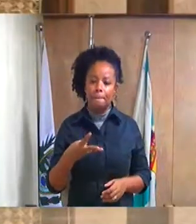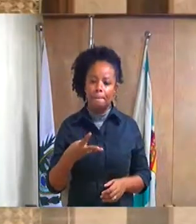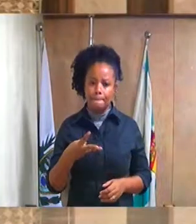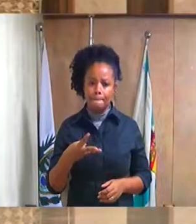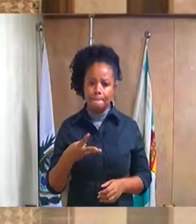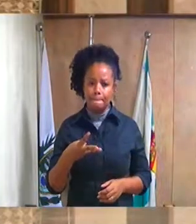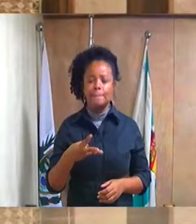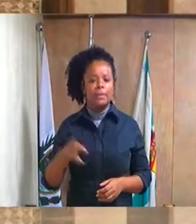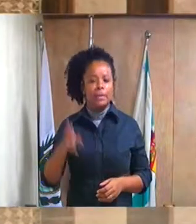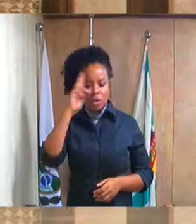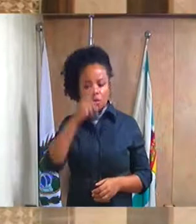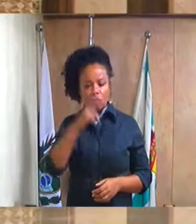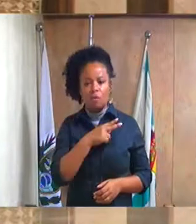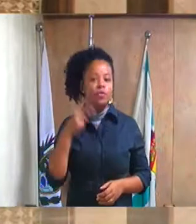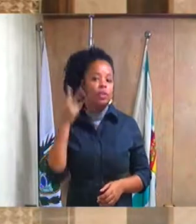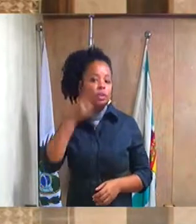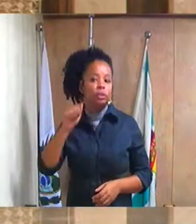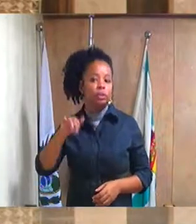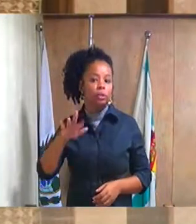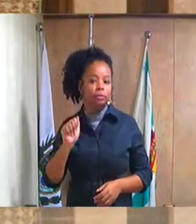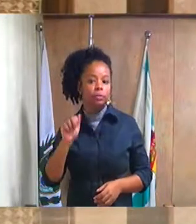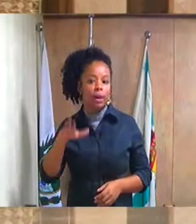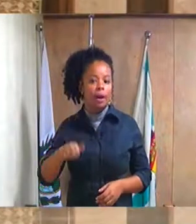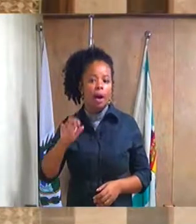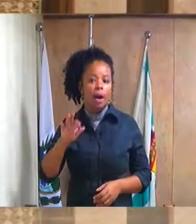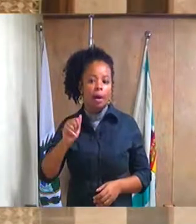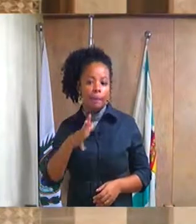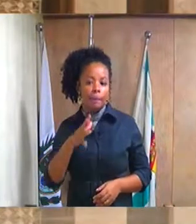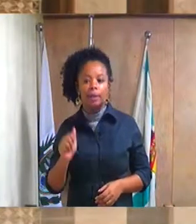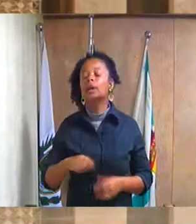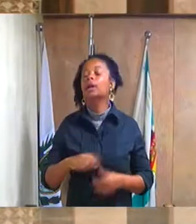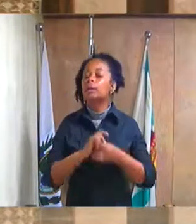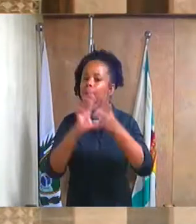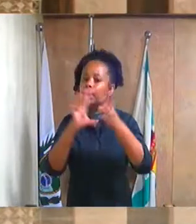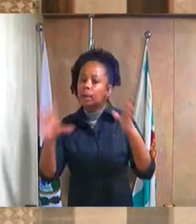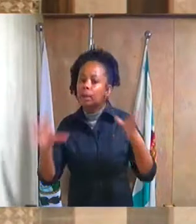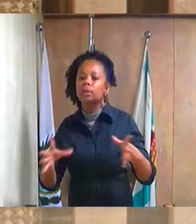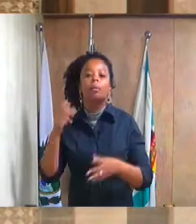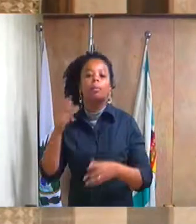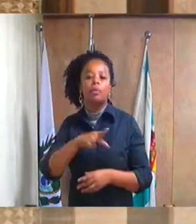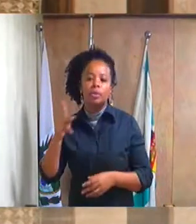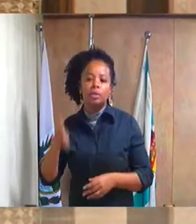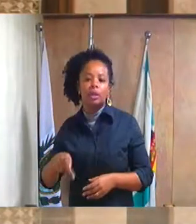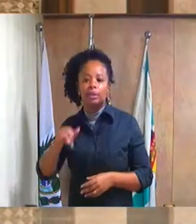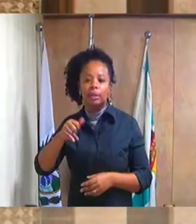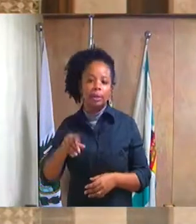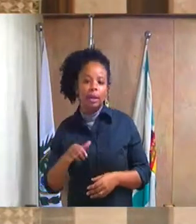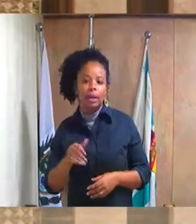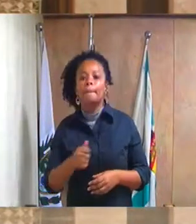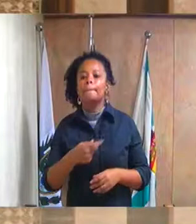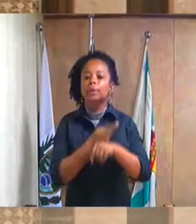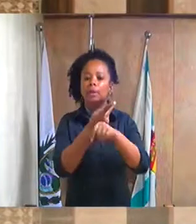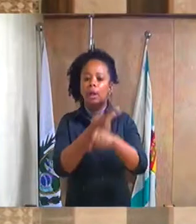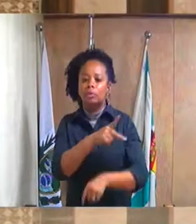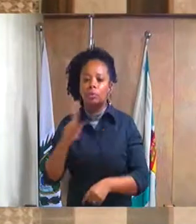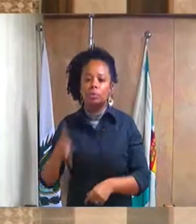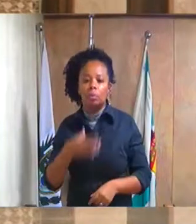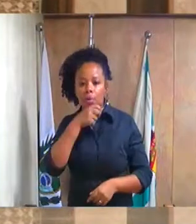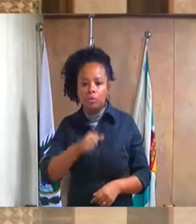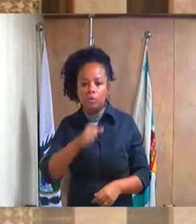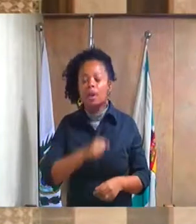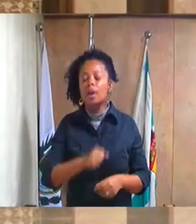do exercício do vereador Nival Almeida, concedendo à ilustríssima professora Daniela Imar, Corrêa Rígio Oliveira, medalha a professor Paulo Freire. Decreto